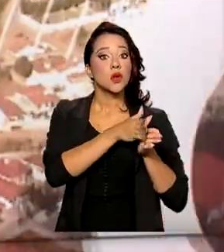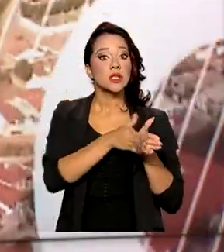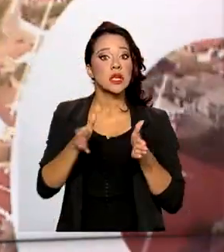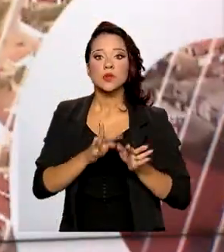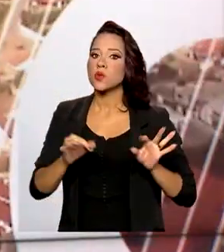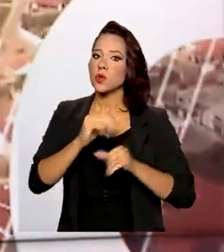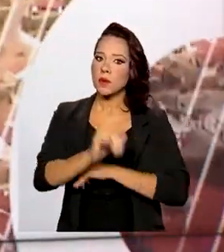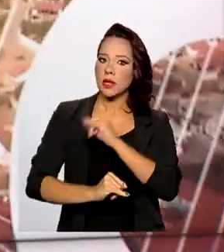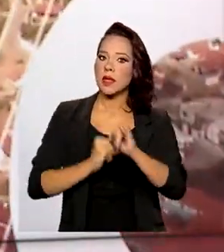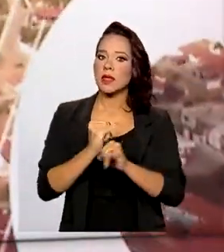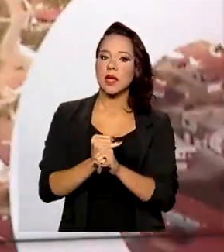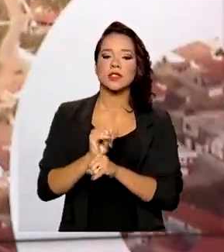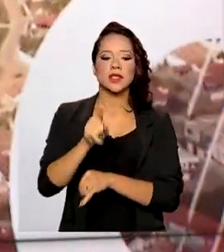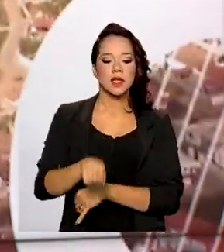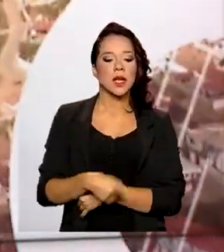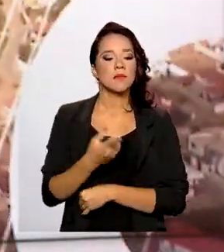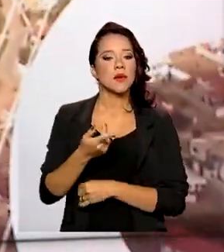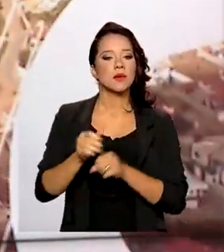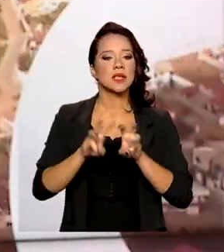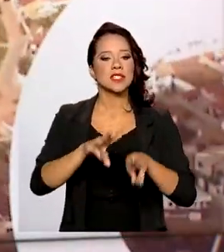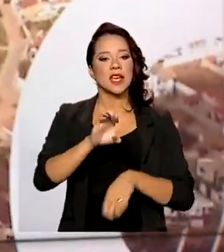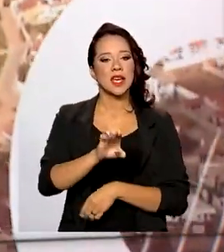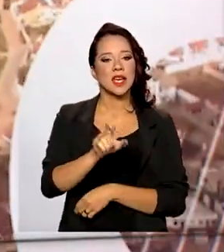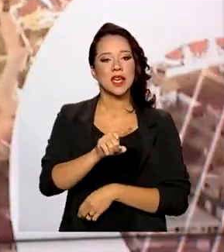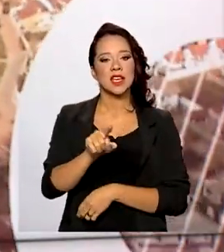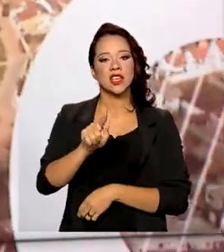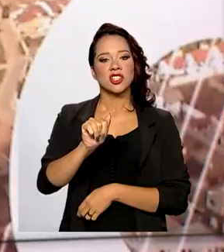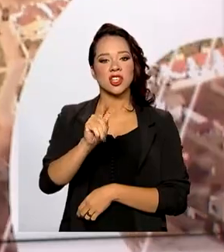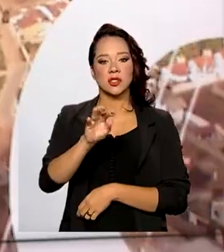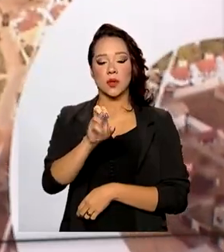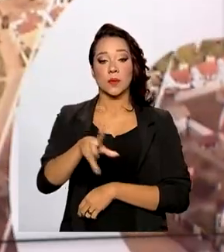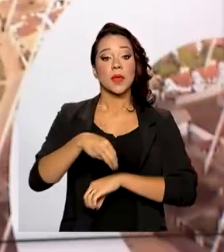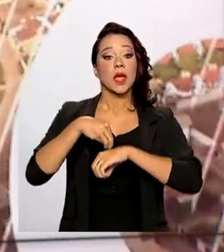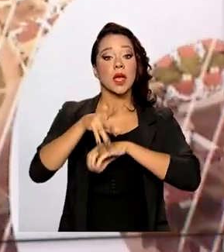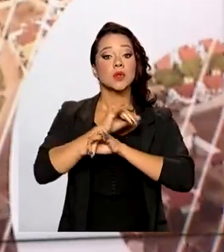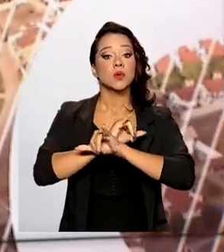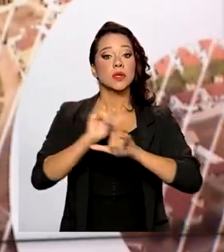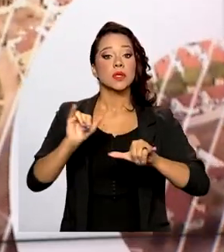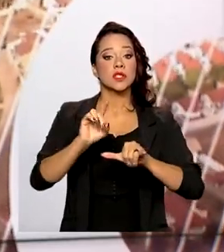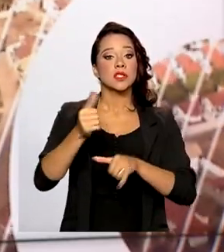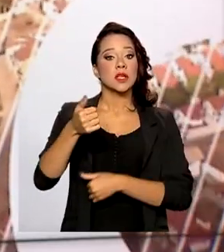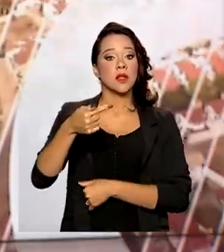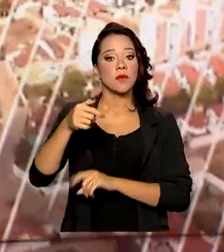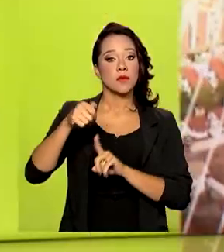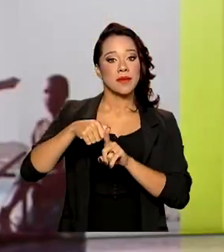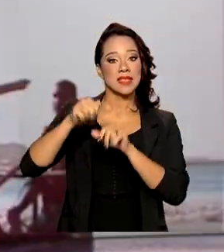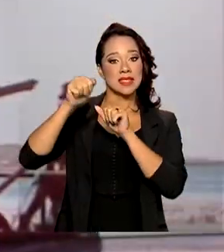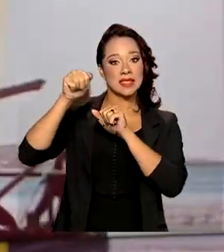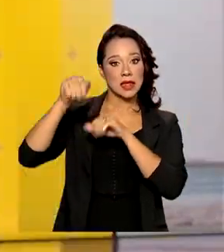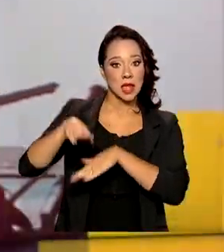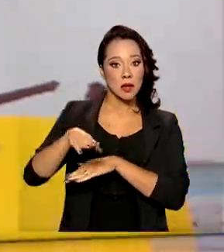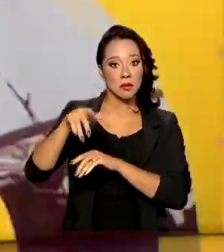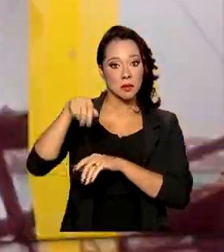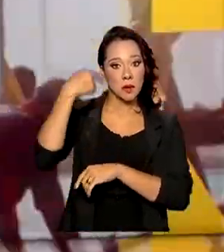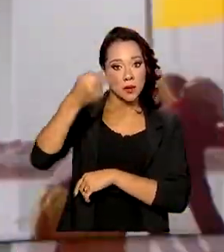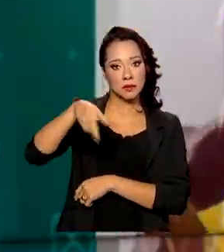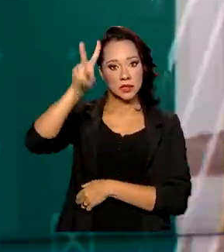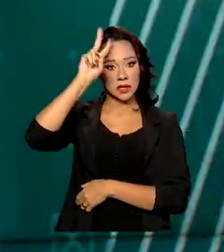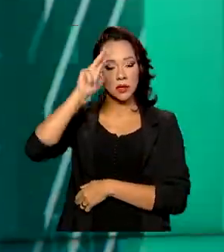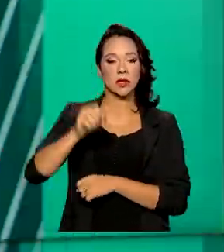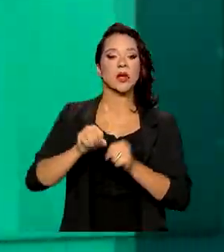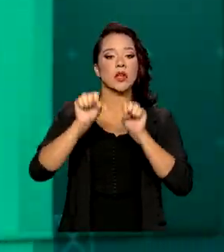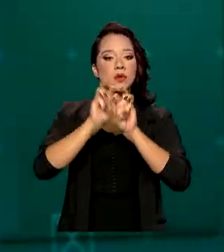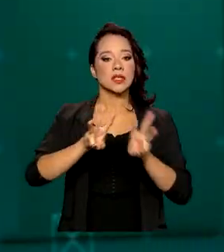online e feito por meio do e-gestor. O resultado vai ser publicado no dia 19 de setembro, próxima segunda-feira, no site da